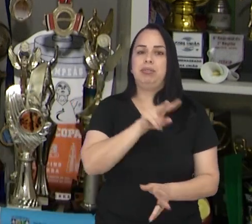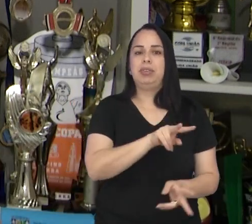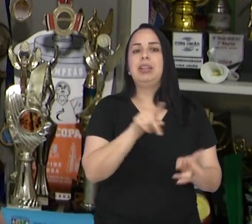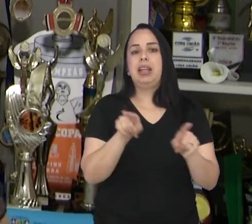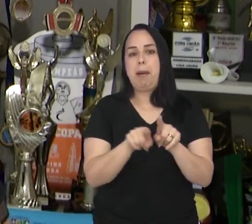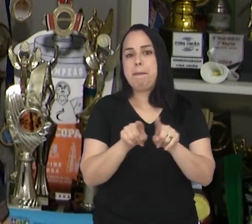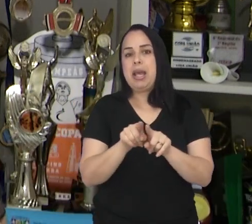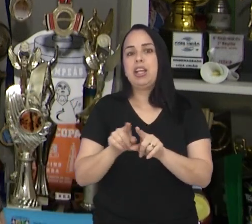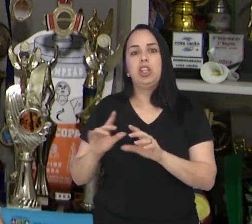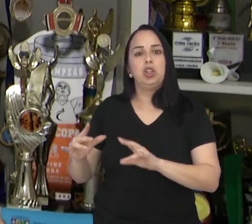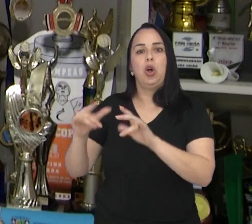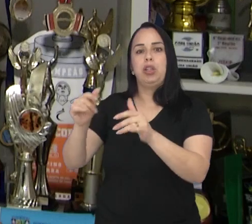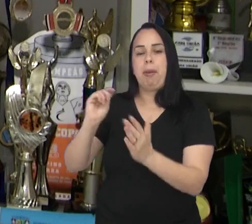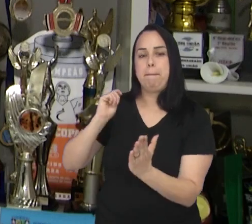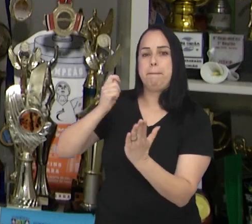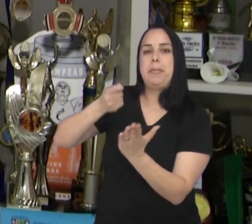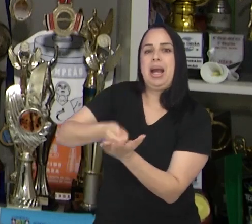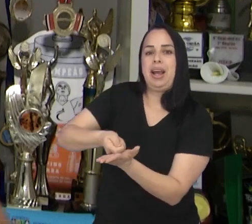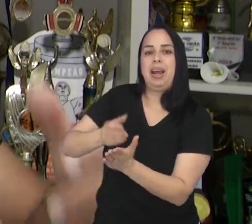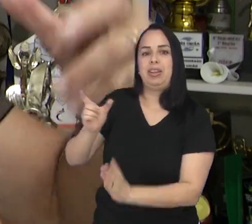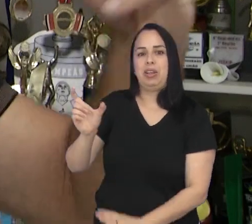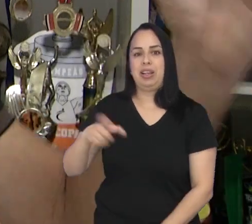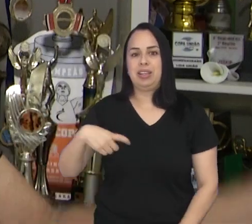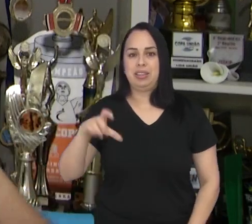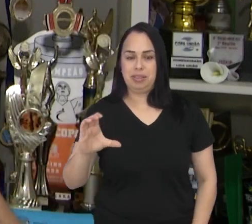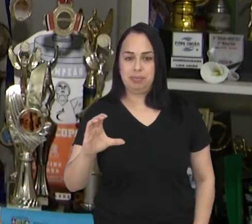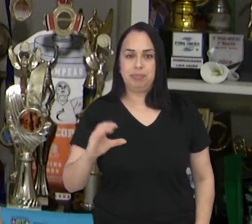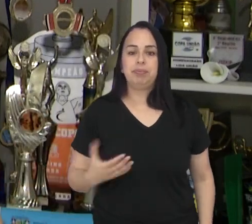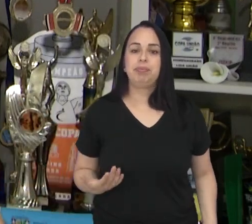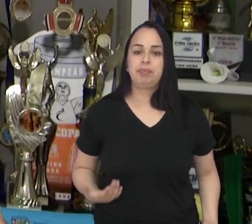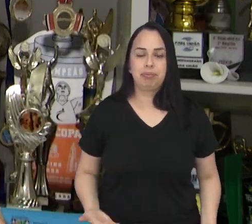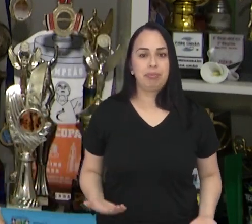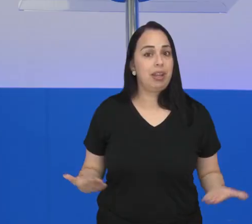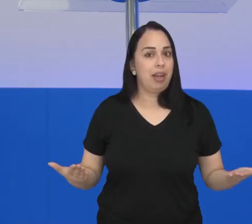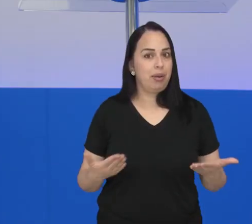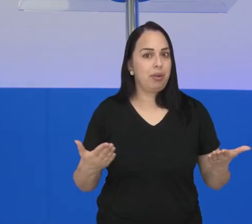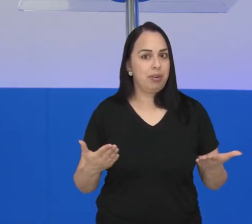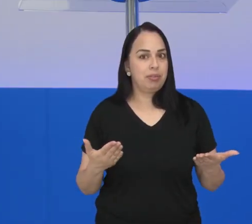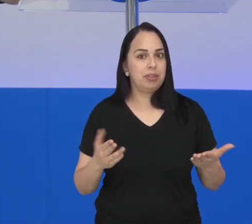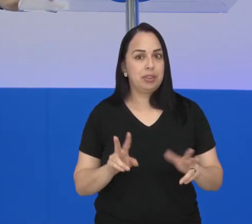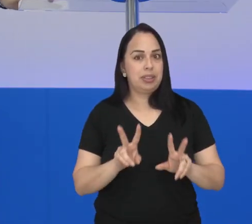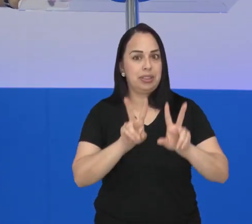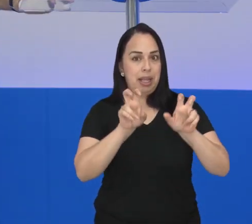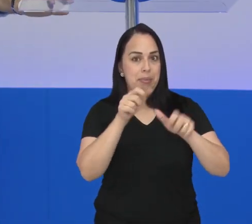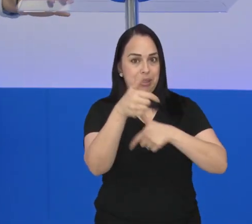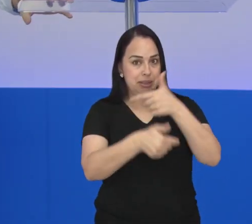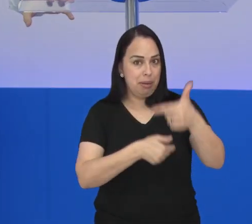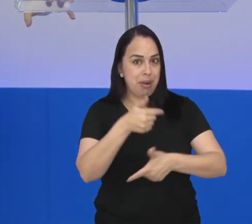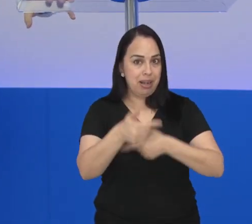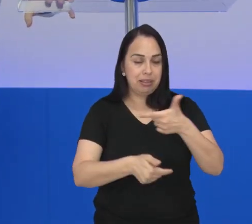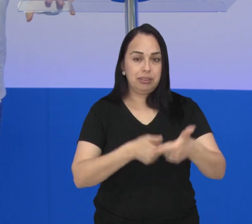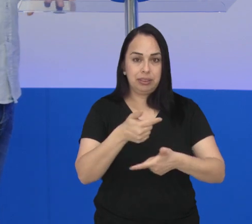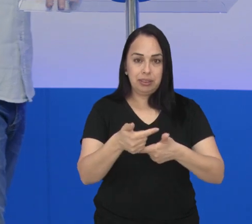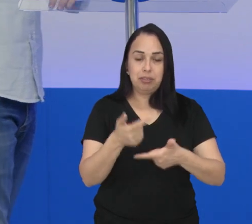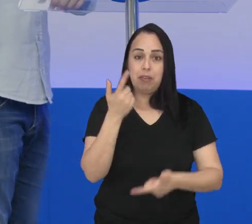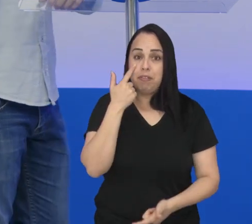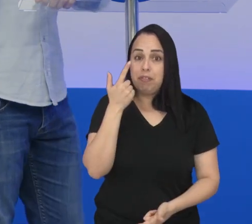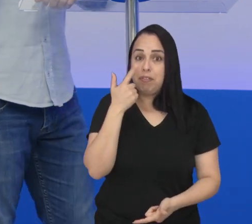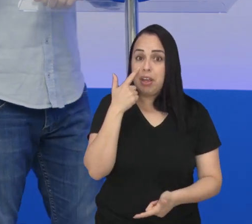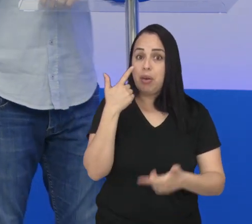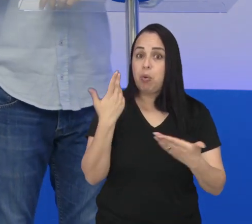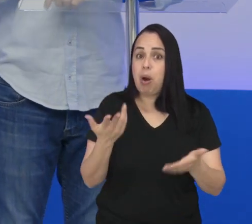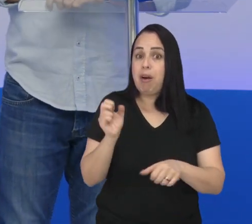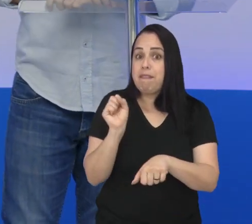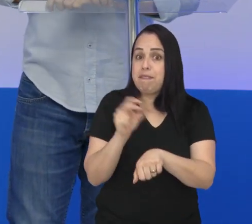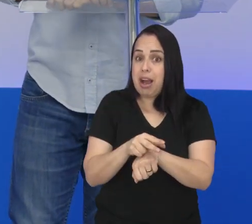contemplando esse sistema para a gente utilizar em todos os outros transportes públicos da nossa cidade. E vamos agora falar de emprego, sempre bom, né. Vamos ver na